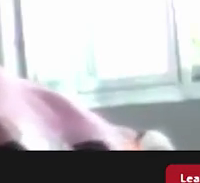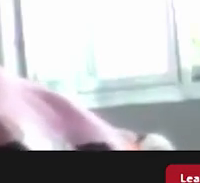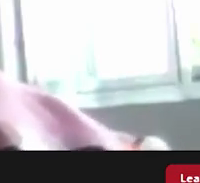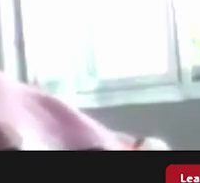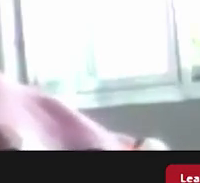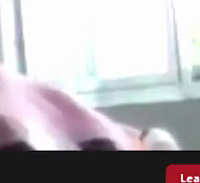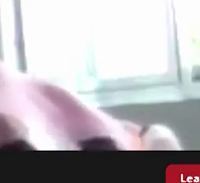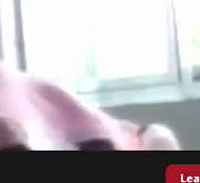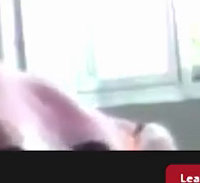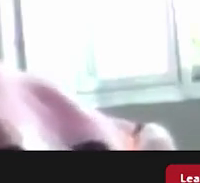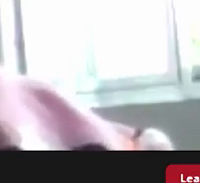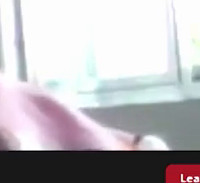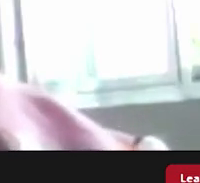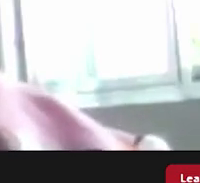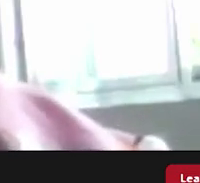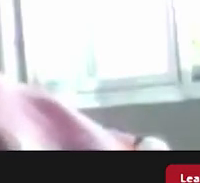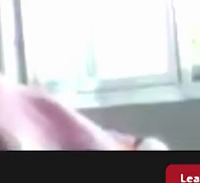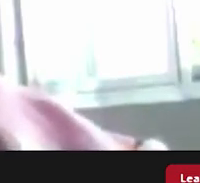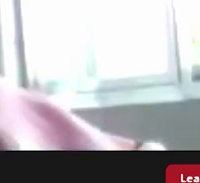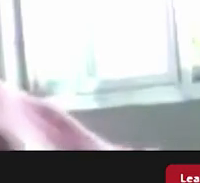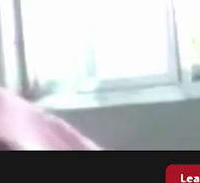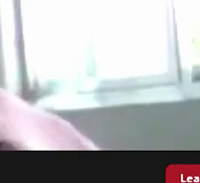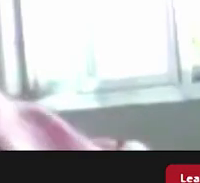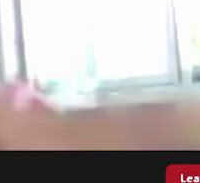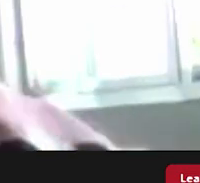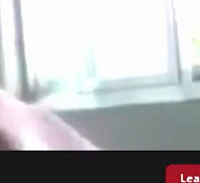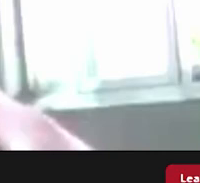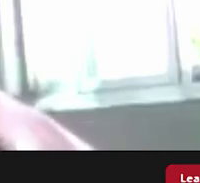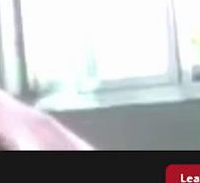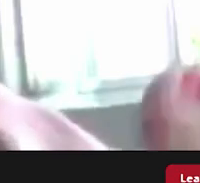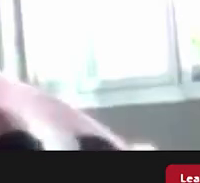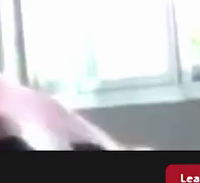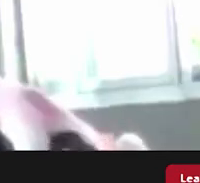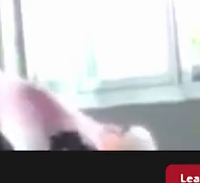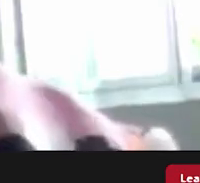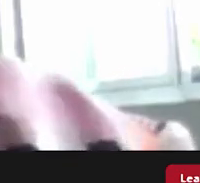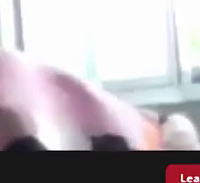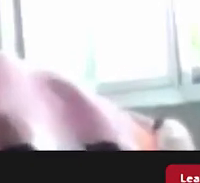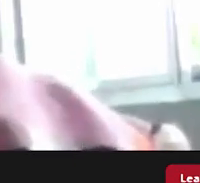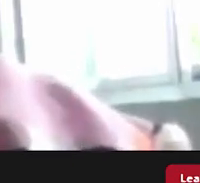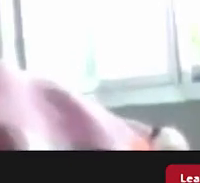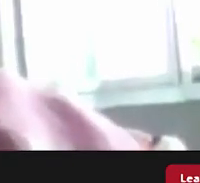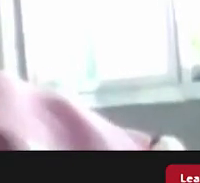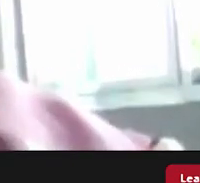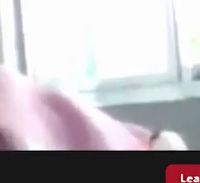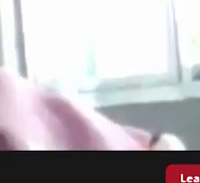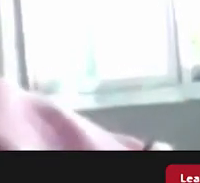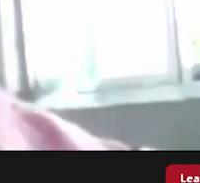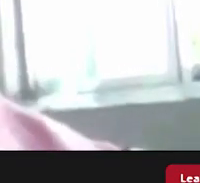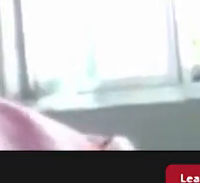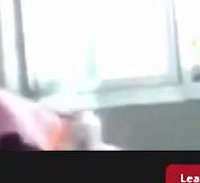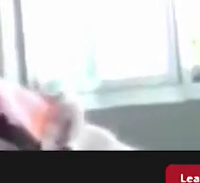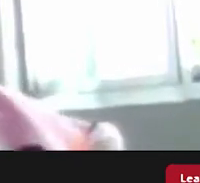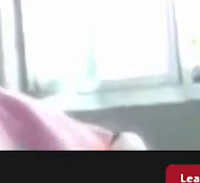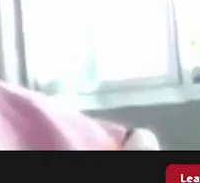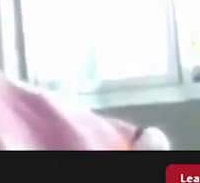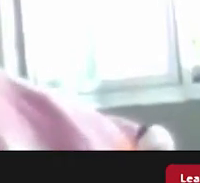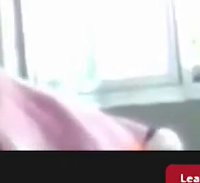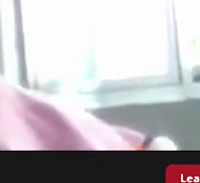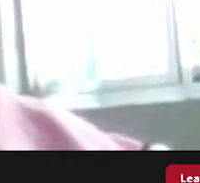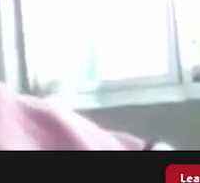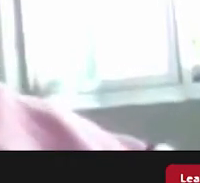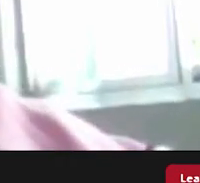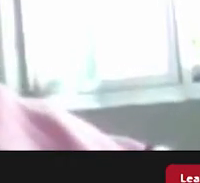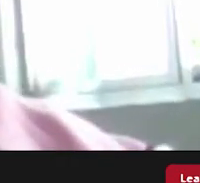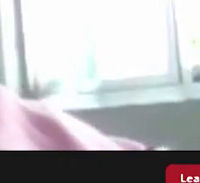de um período importante do patrimônio mas hoje nós temos várias cidades que convivem nessa cidade isso também poderia ser